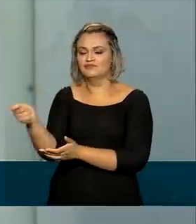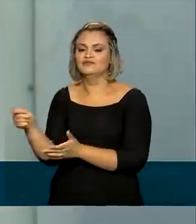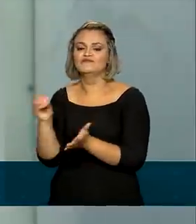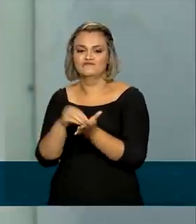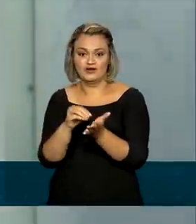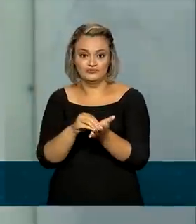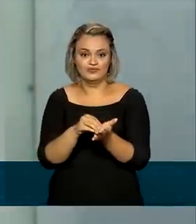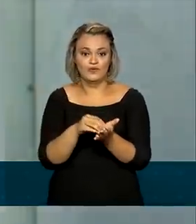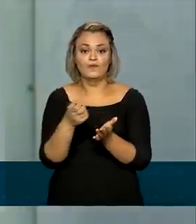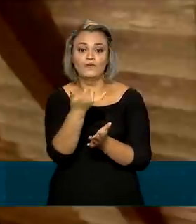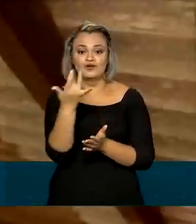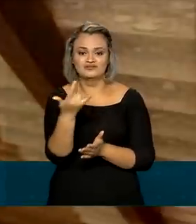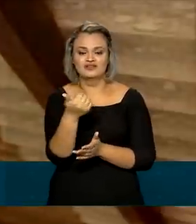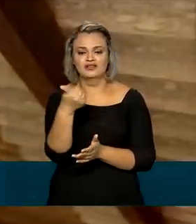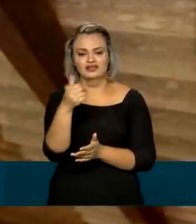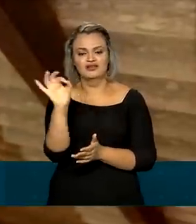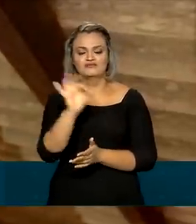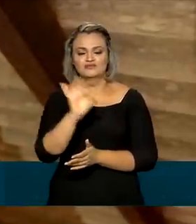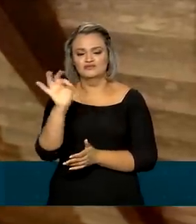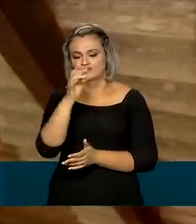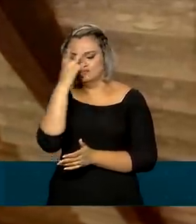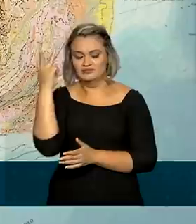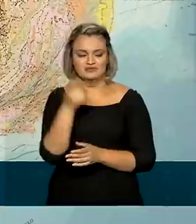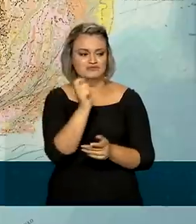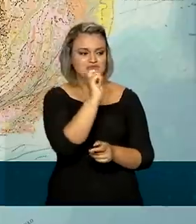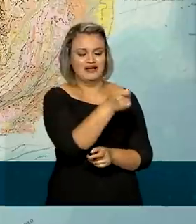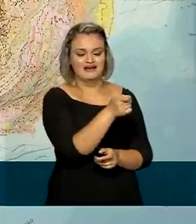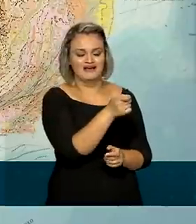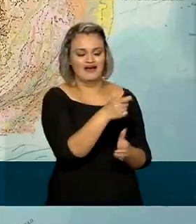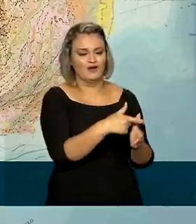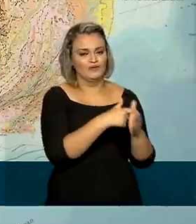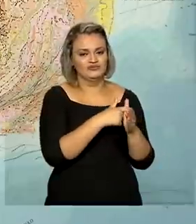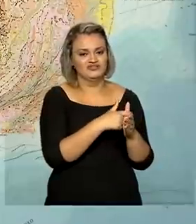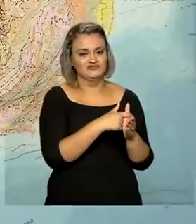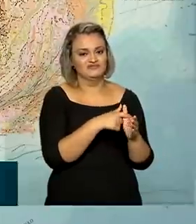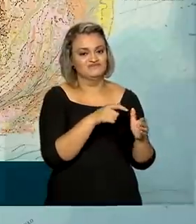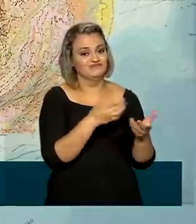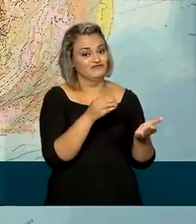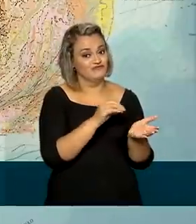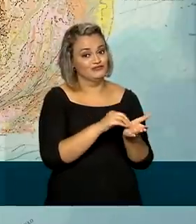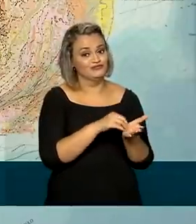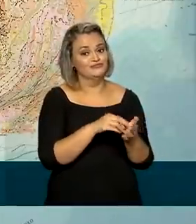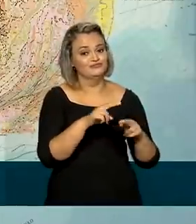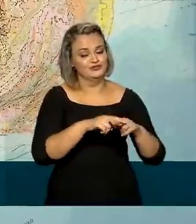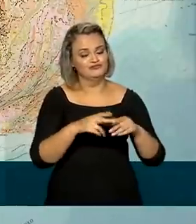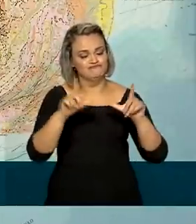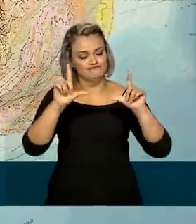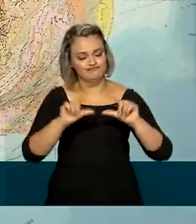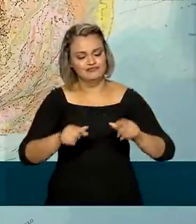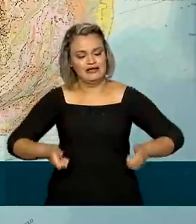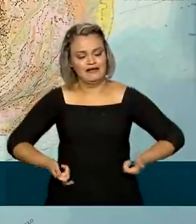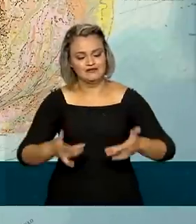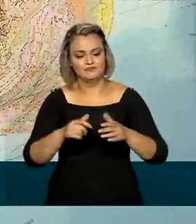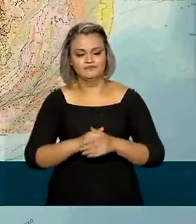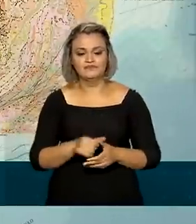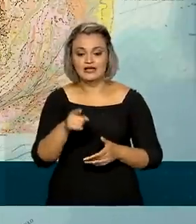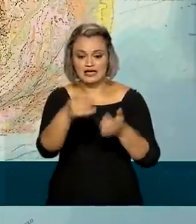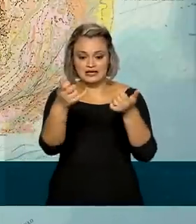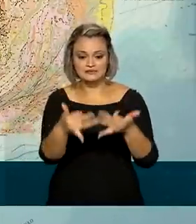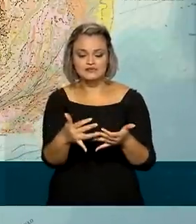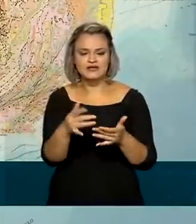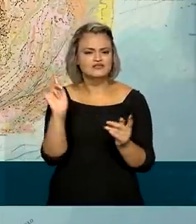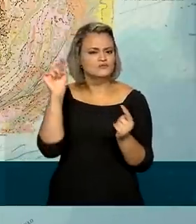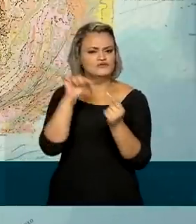de 10% dos consumidores em geral. Uma operação que teve por objetivo diluir os